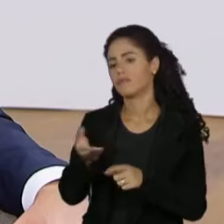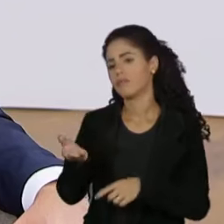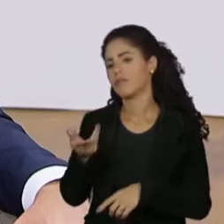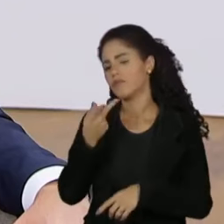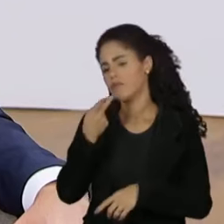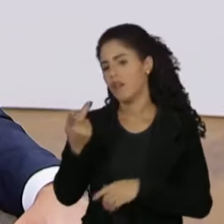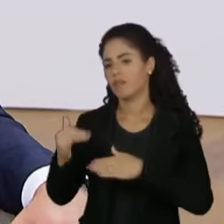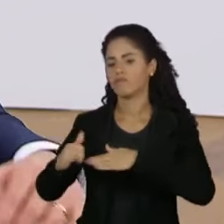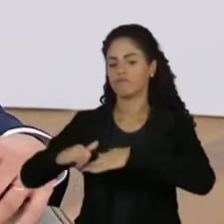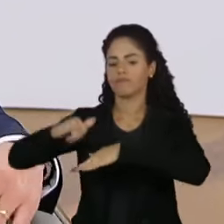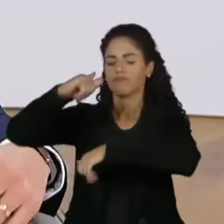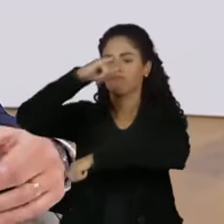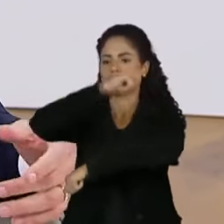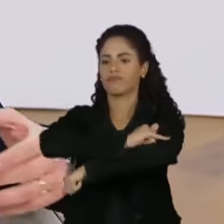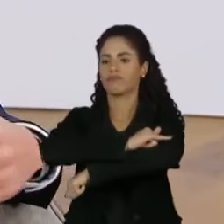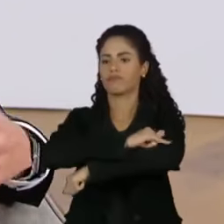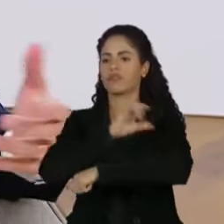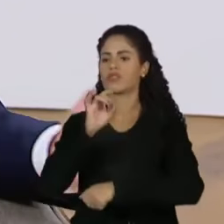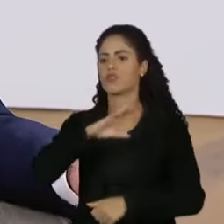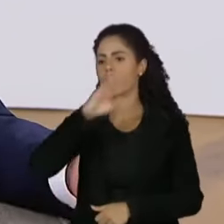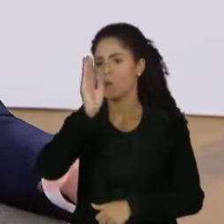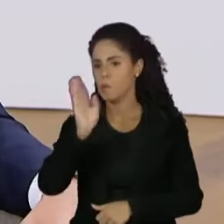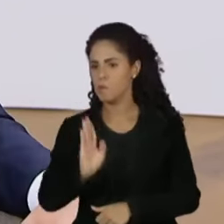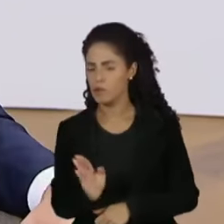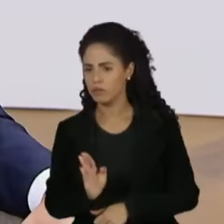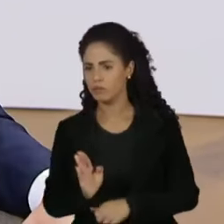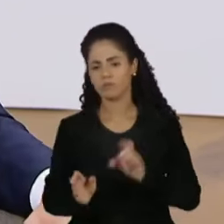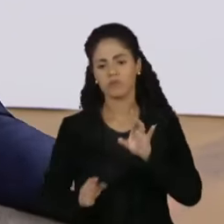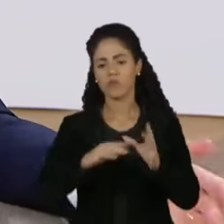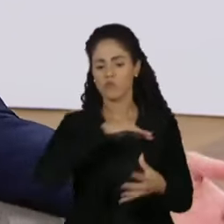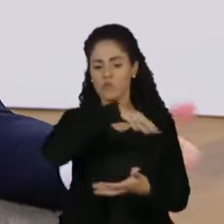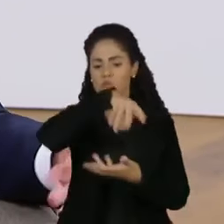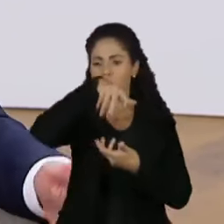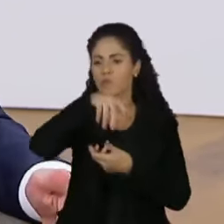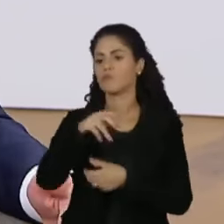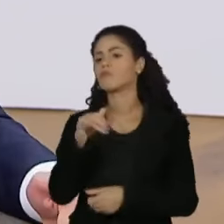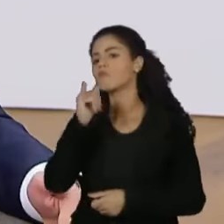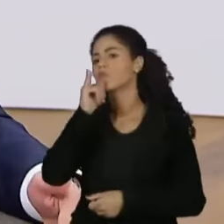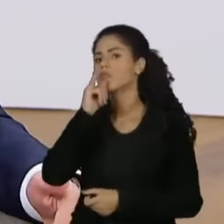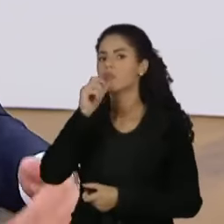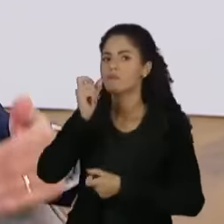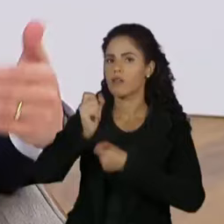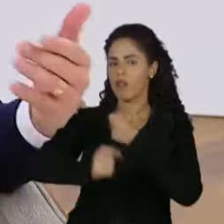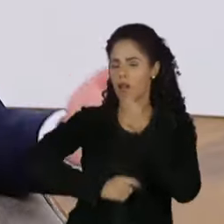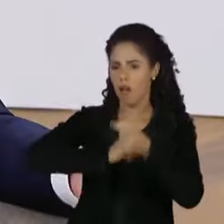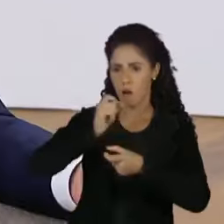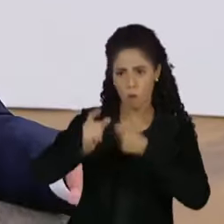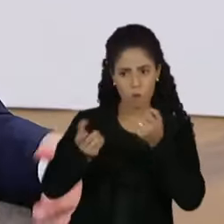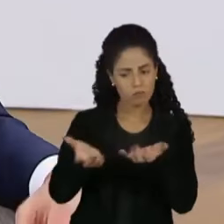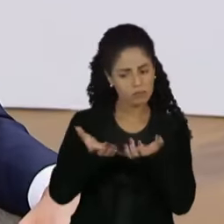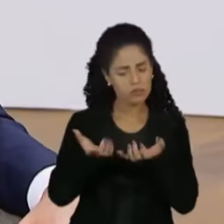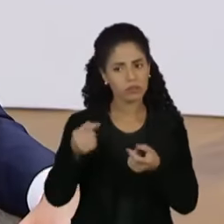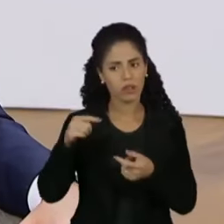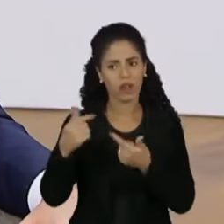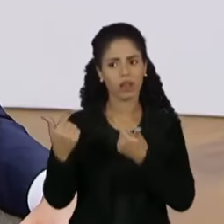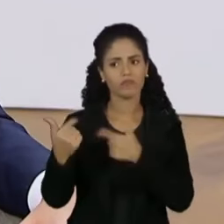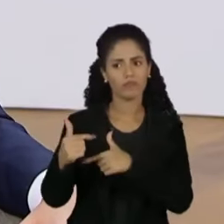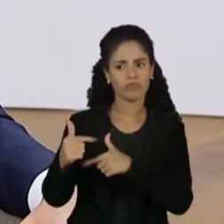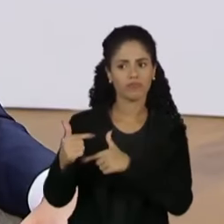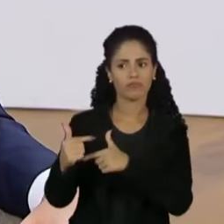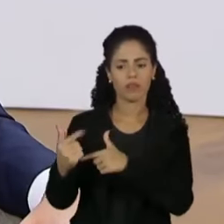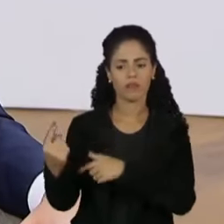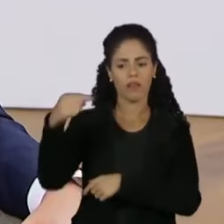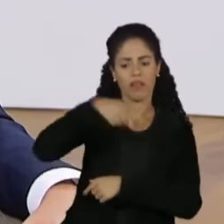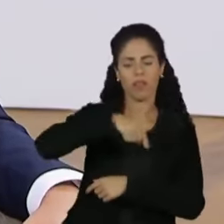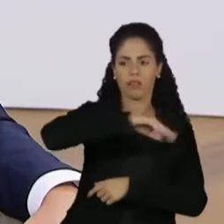como eu disse, tem dificuldades não só no país, mas no mundo. Por exemplo, algumas companhias aéreas até querem vir voar para o